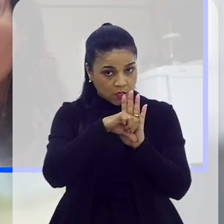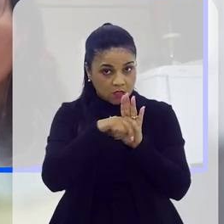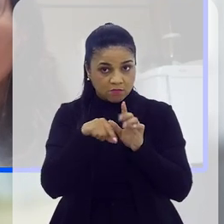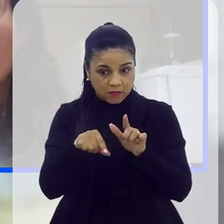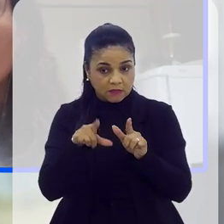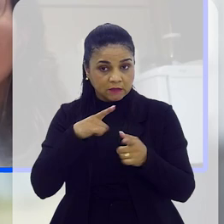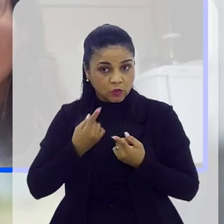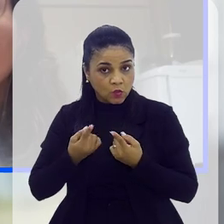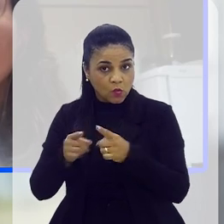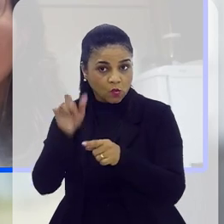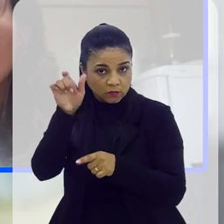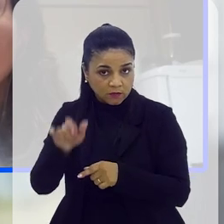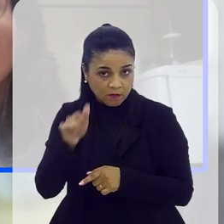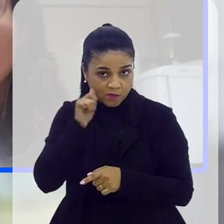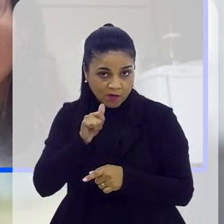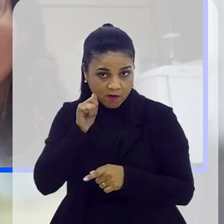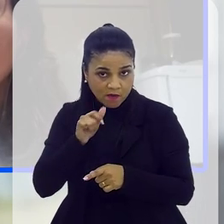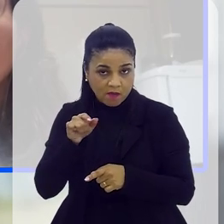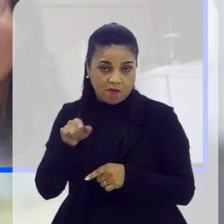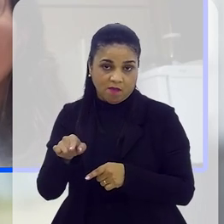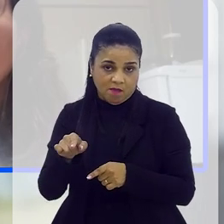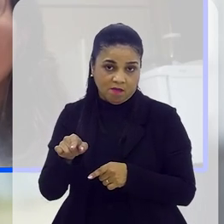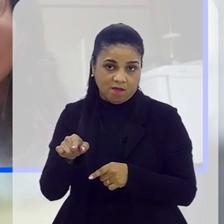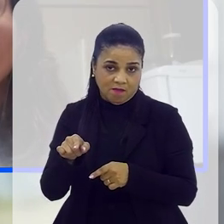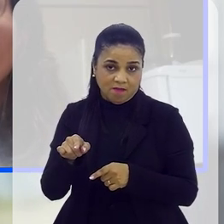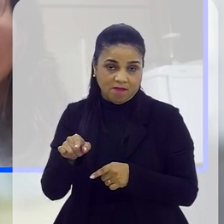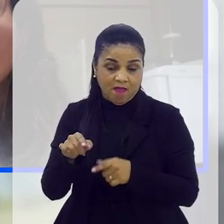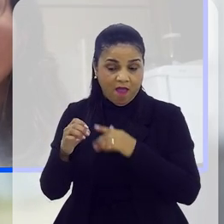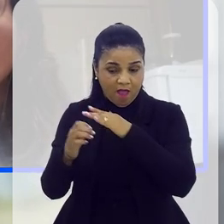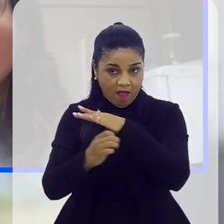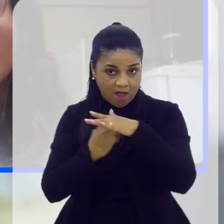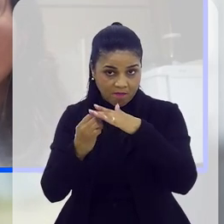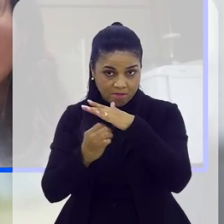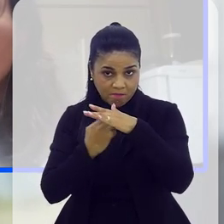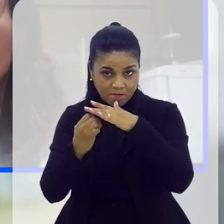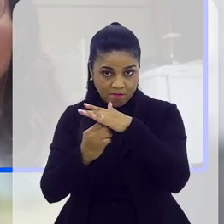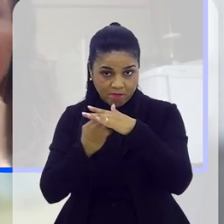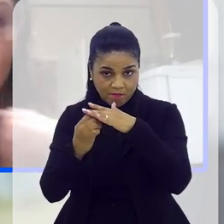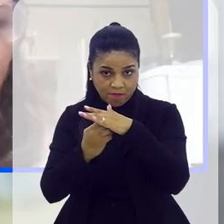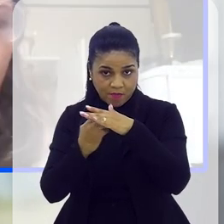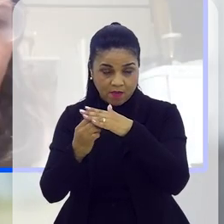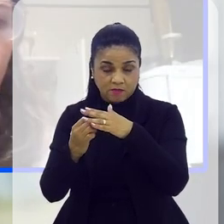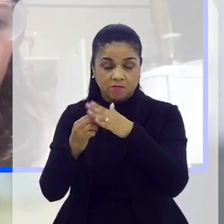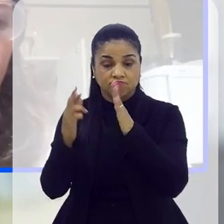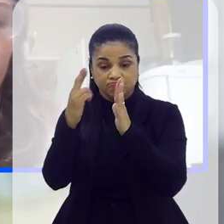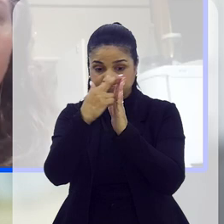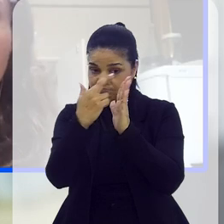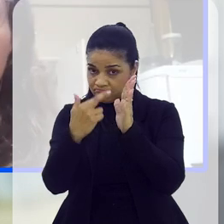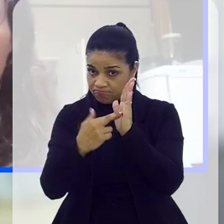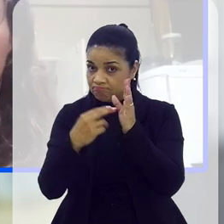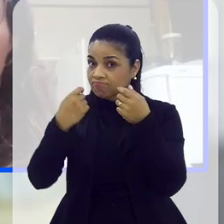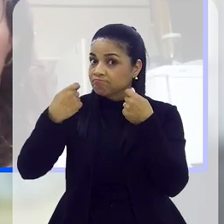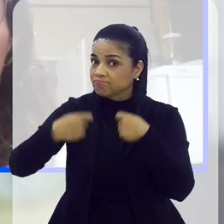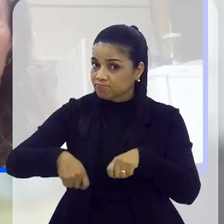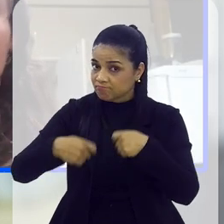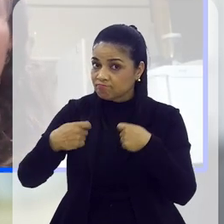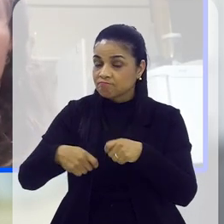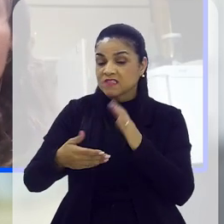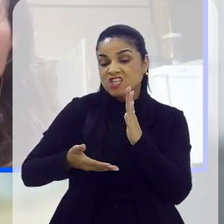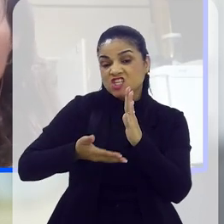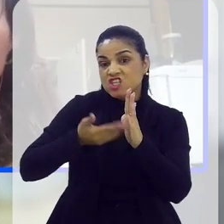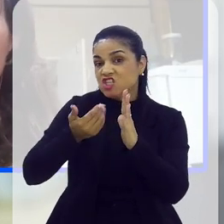o crime contra a mulher, nada impede que essa empresa possa ter uma autorregulamentação